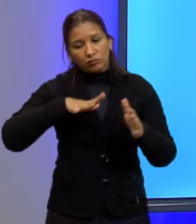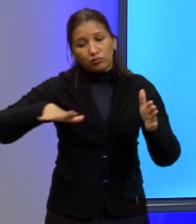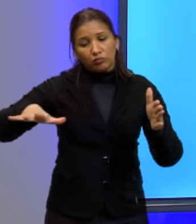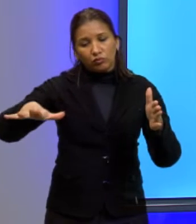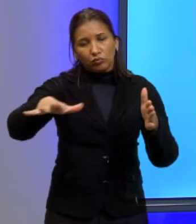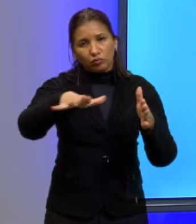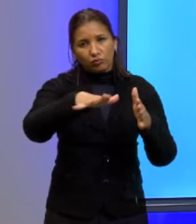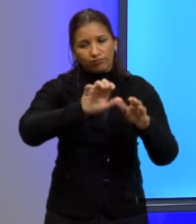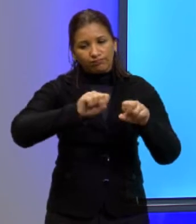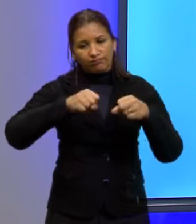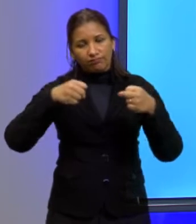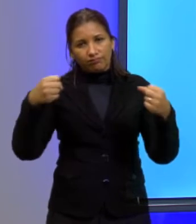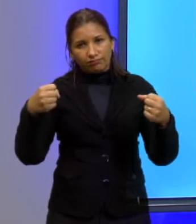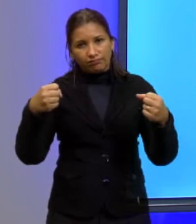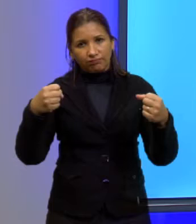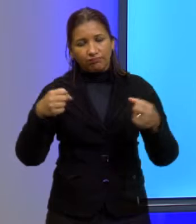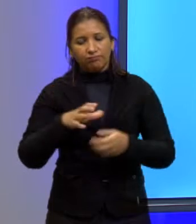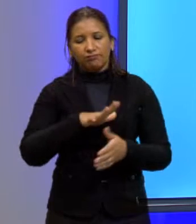público.